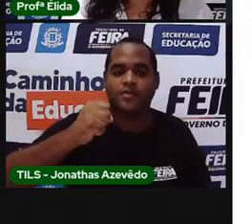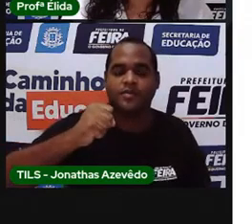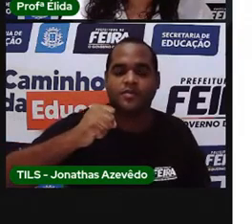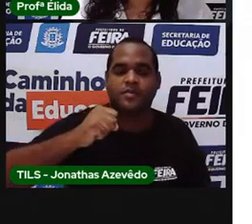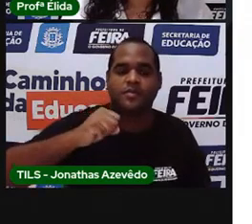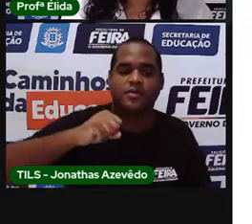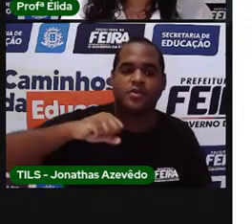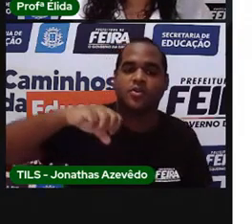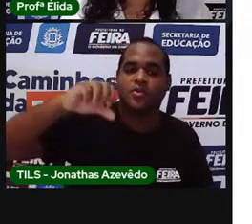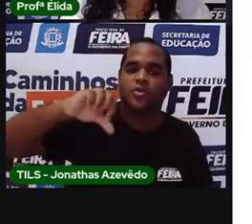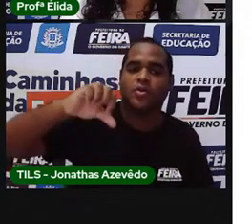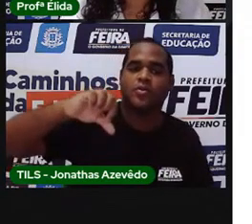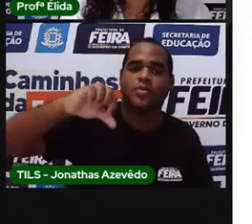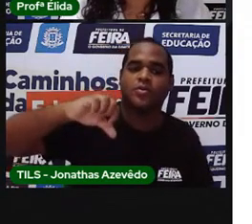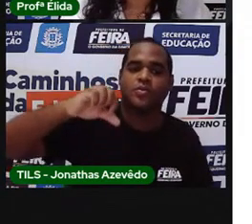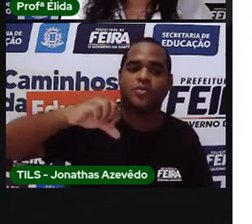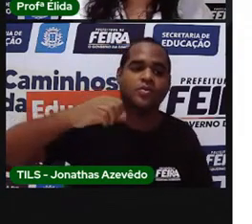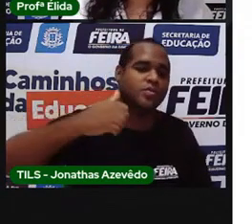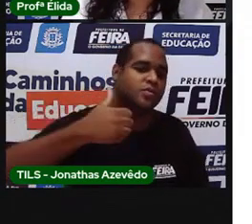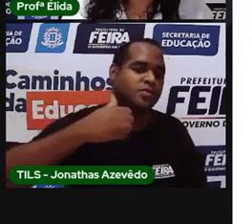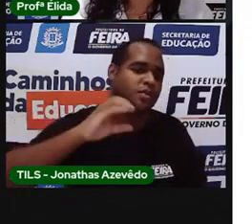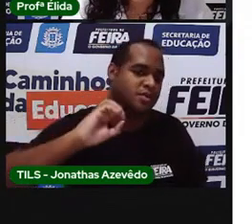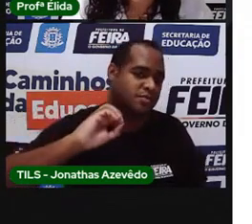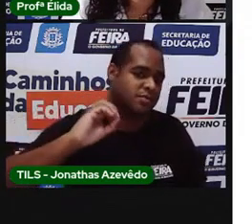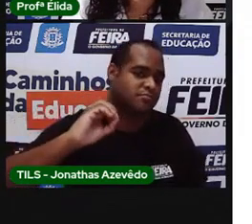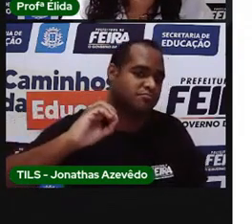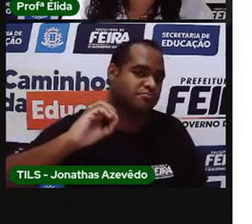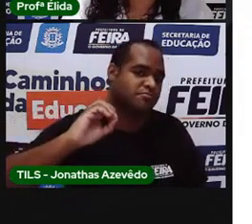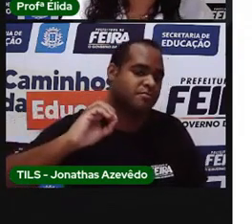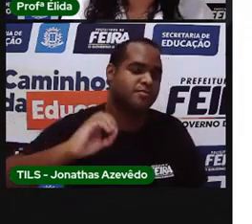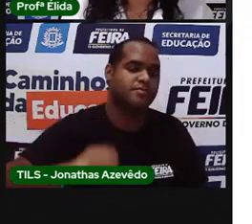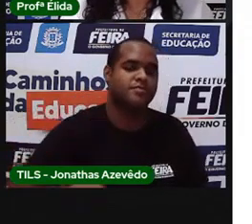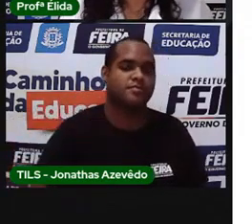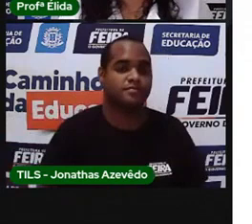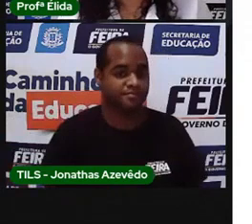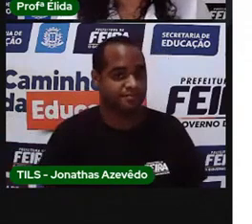oitavo, nono, décimo.